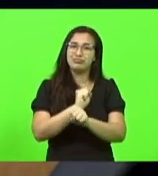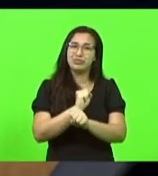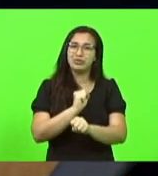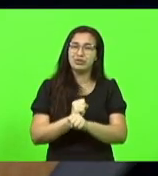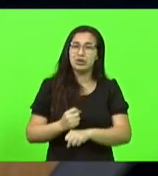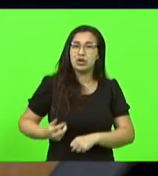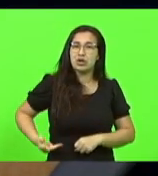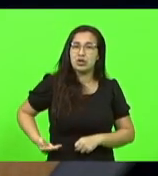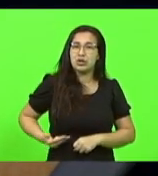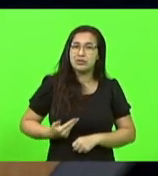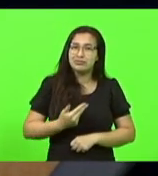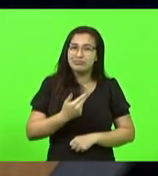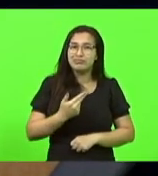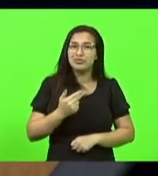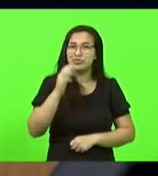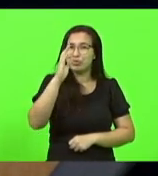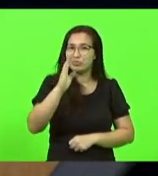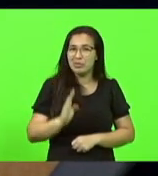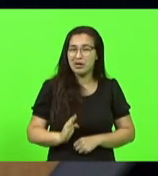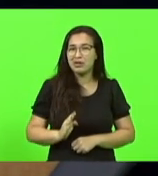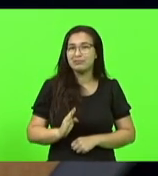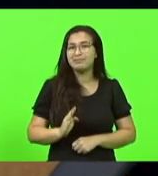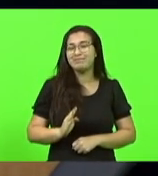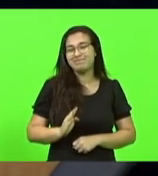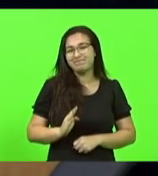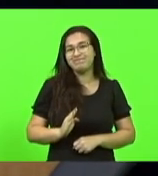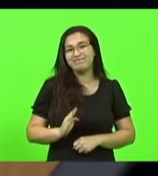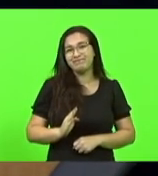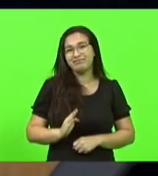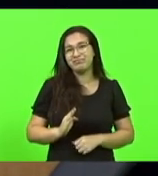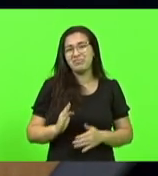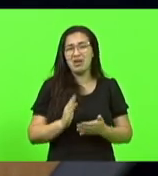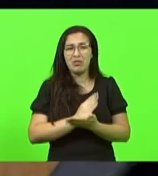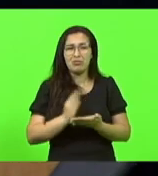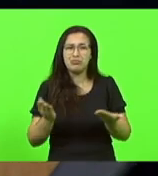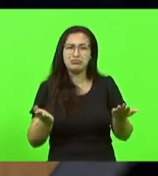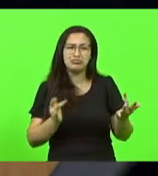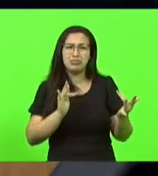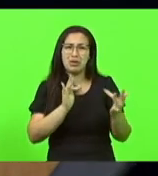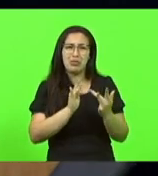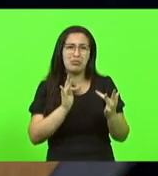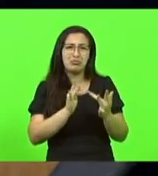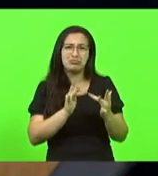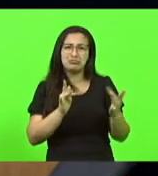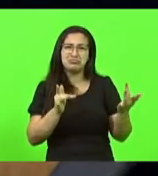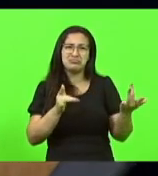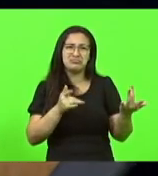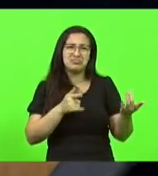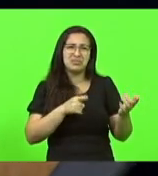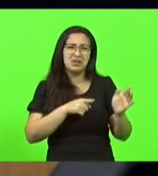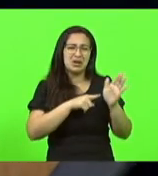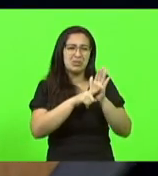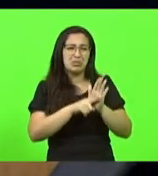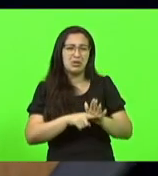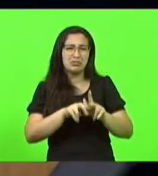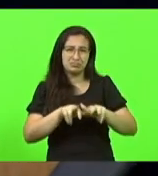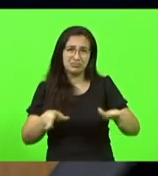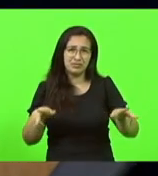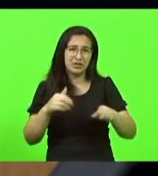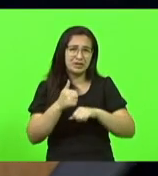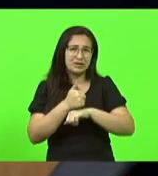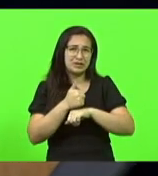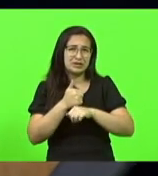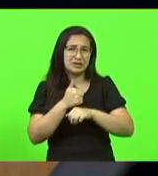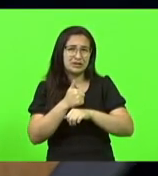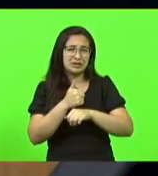eletivas, por procedimentos, por consultas especializadas. Segundo os dados